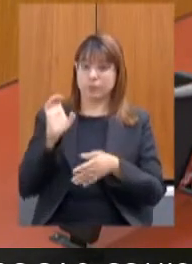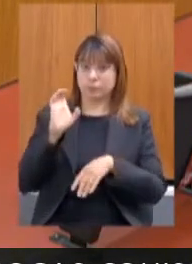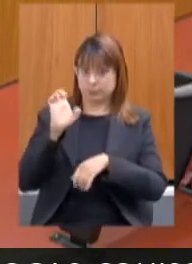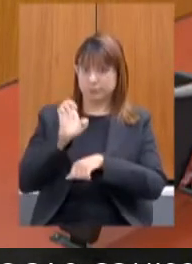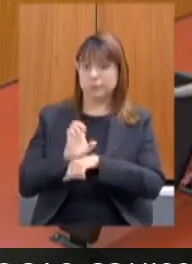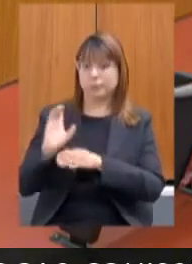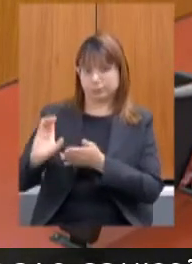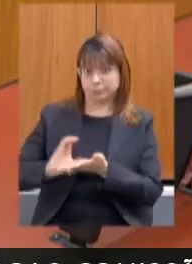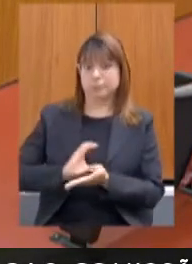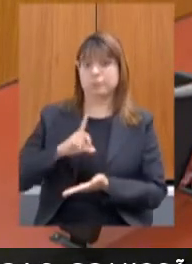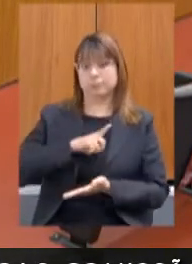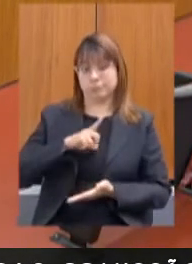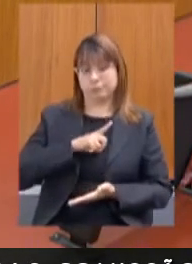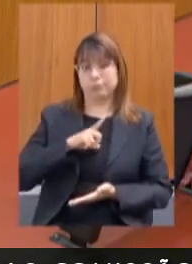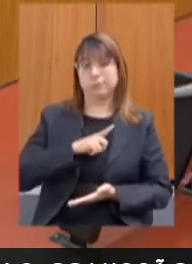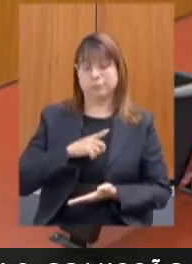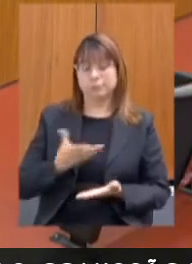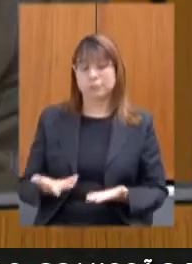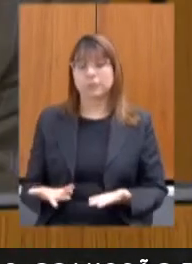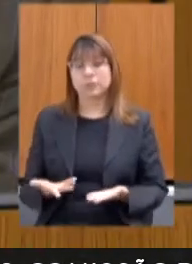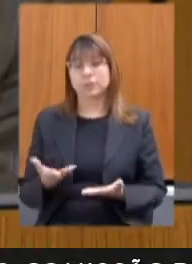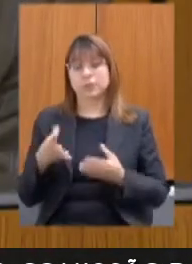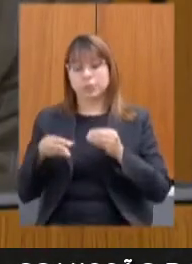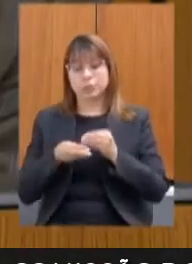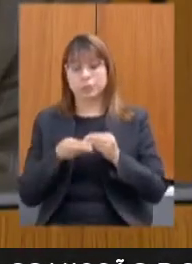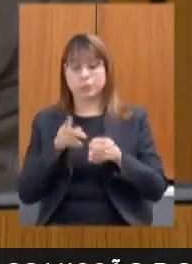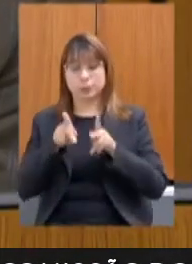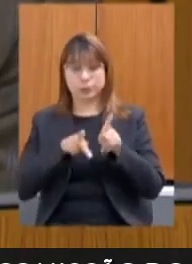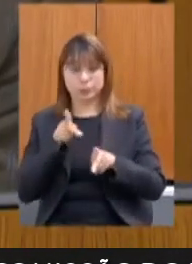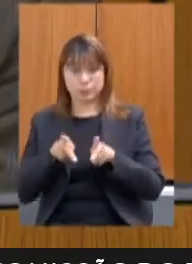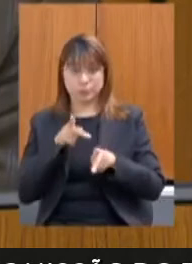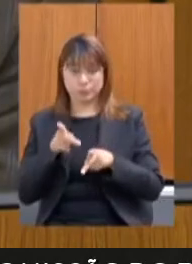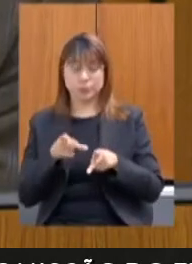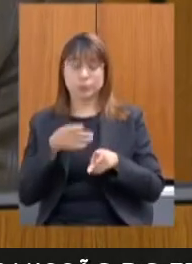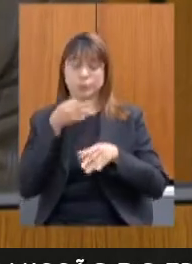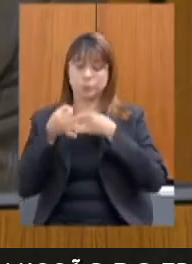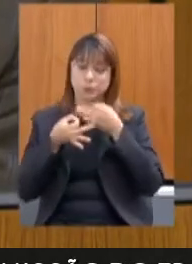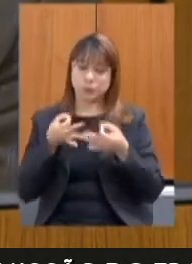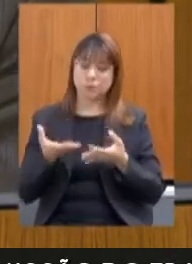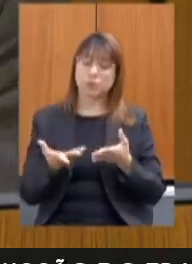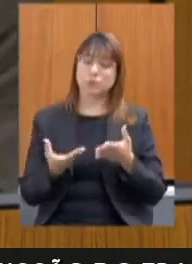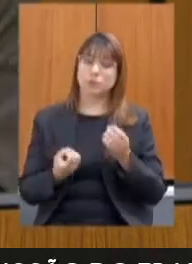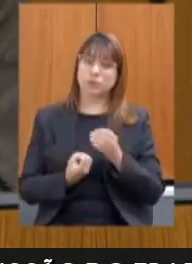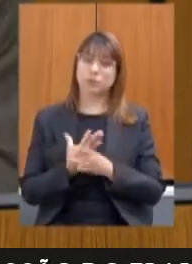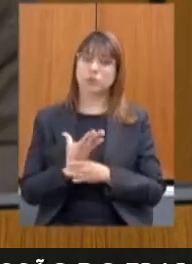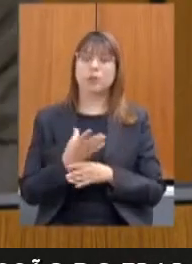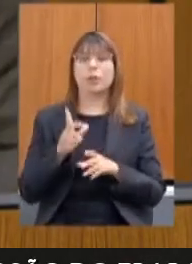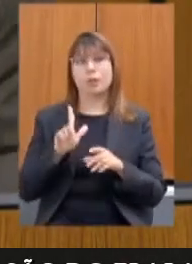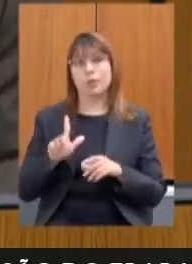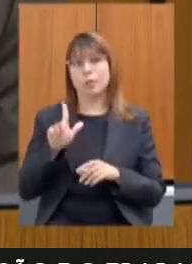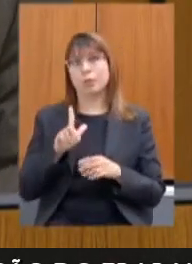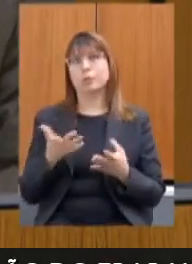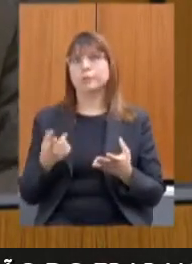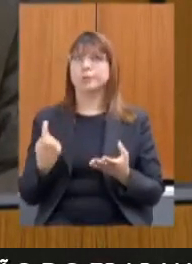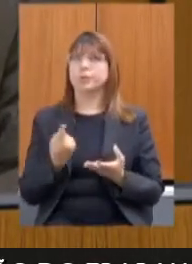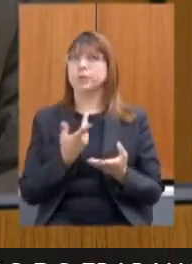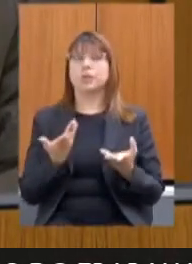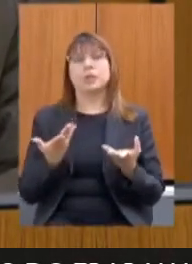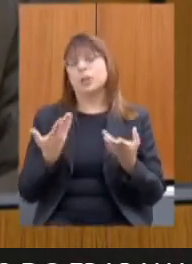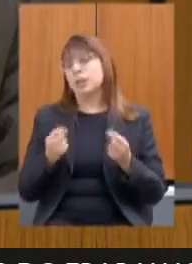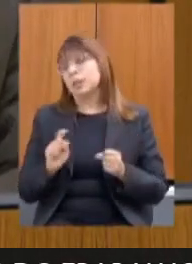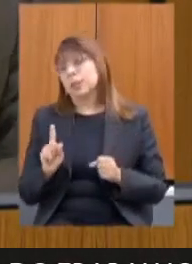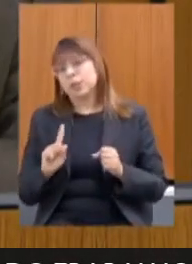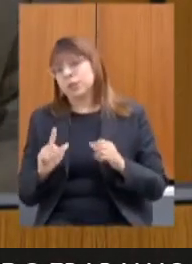então as emendas que o povo colocou é verdade que nós não defendemos aqui que